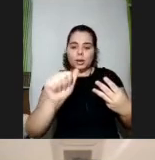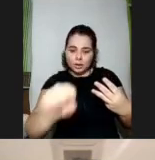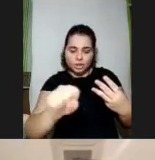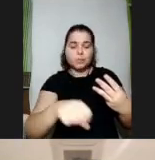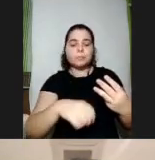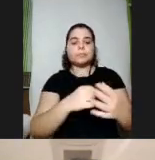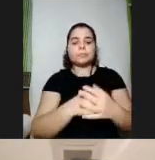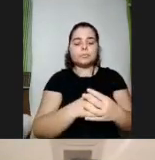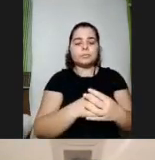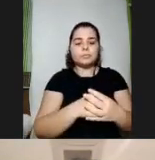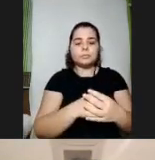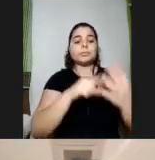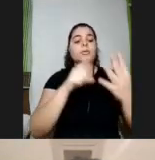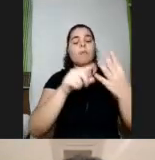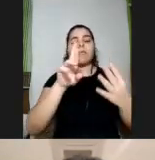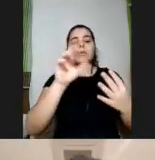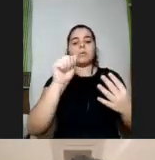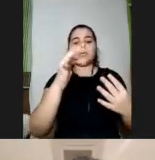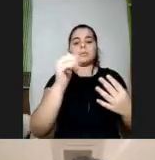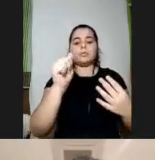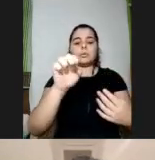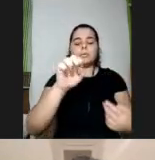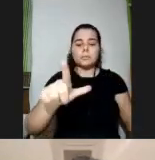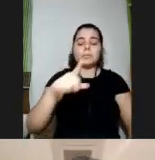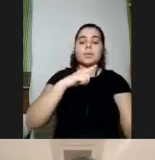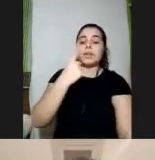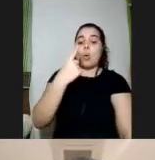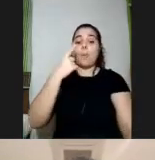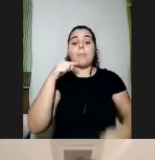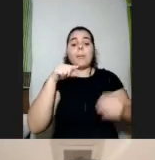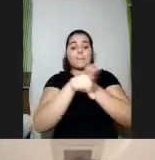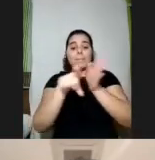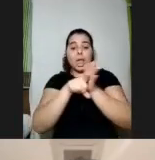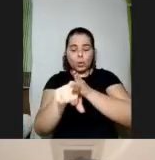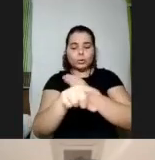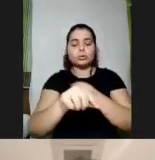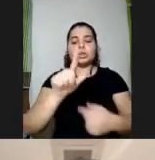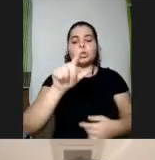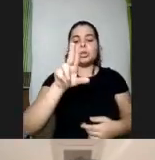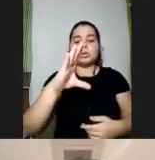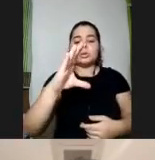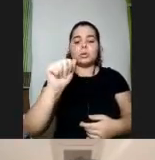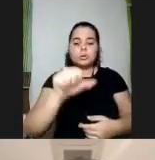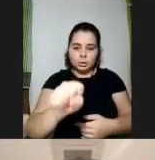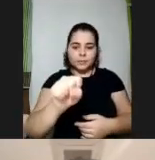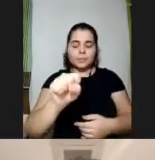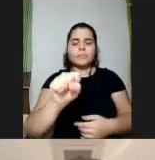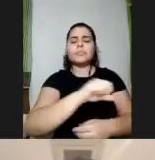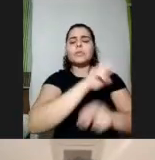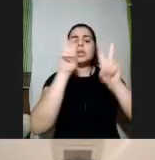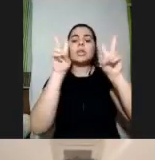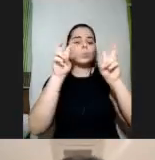do Rafael e tem uma pergunta a pergunta do Lucas é sobre